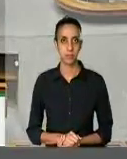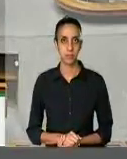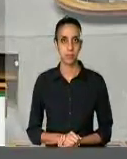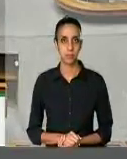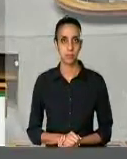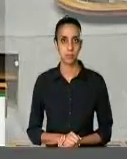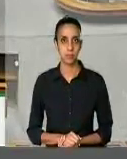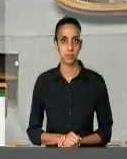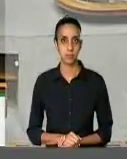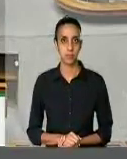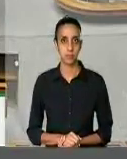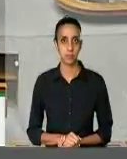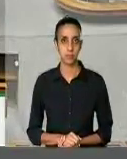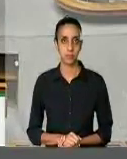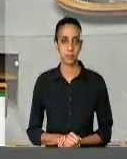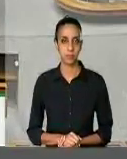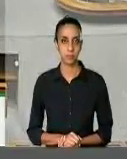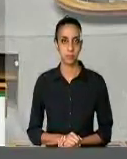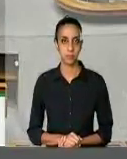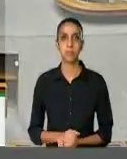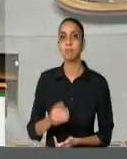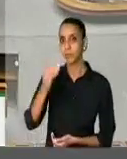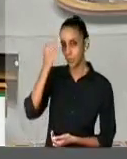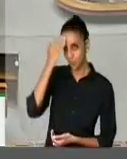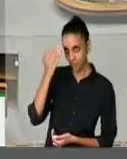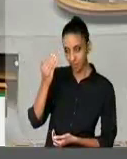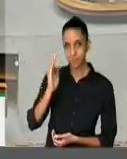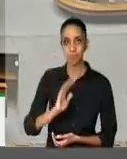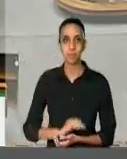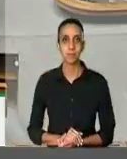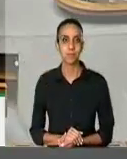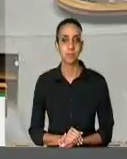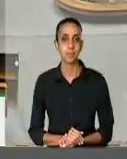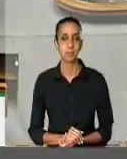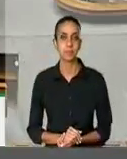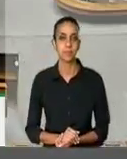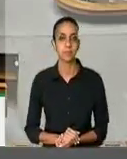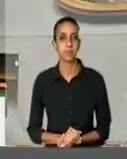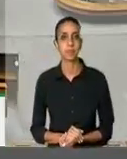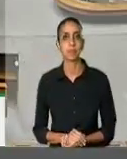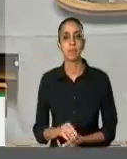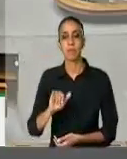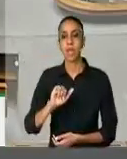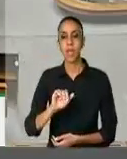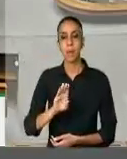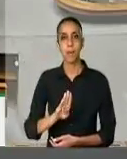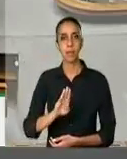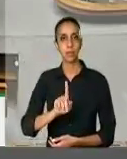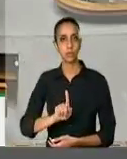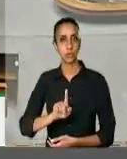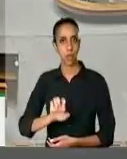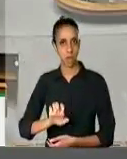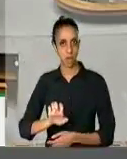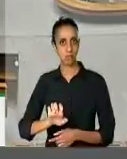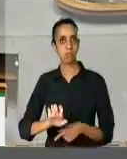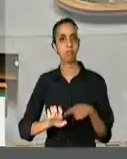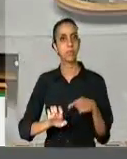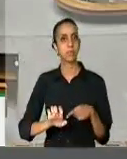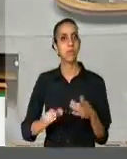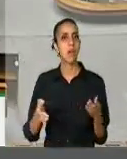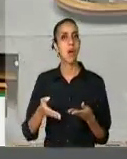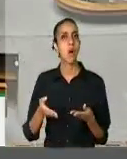Muito obrigado, presidente Benedita. O IBGE divulgou, neste momento,